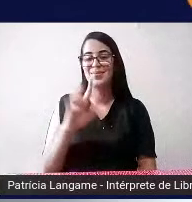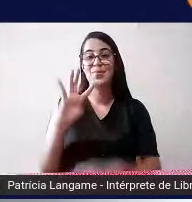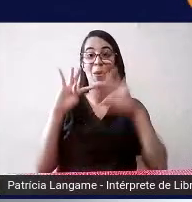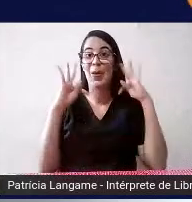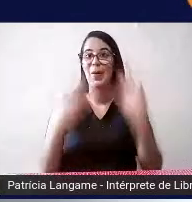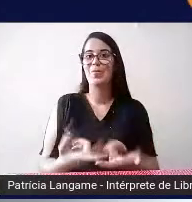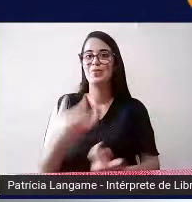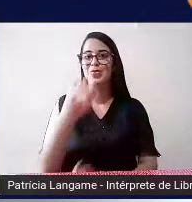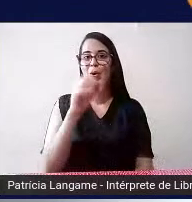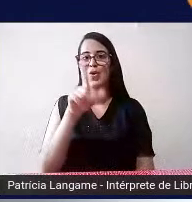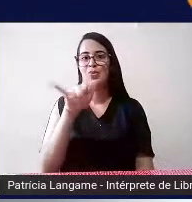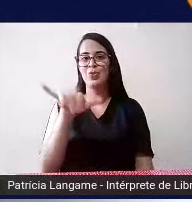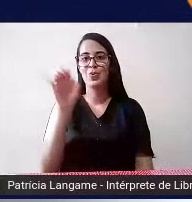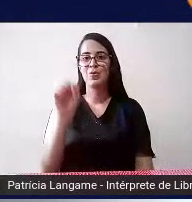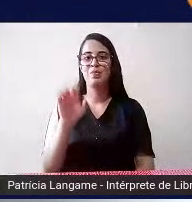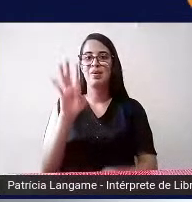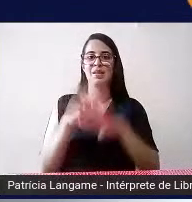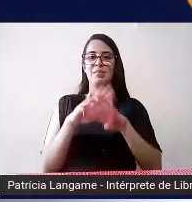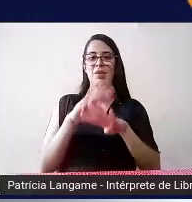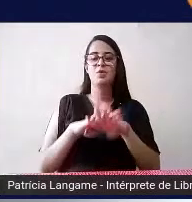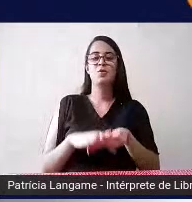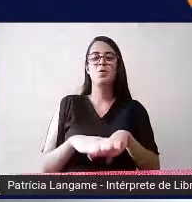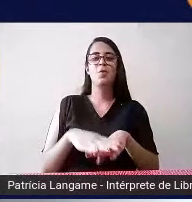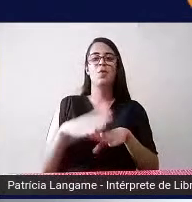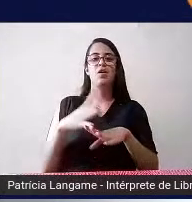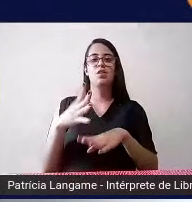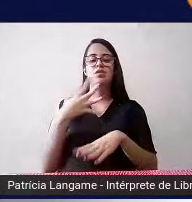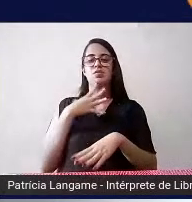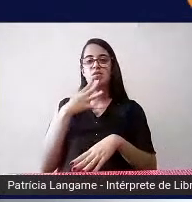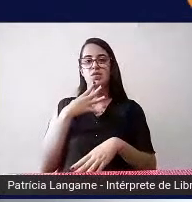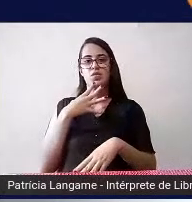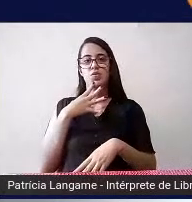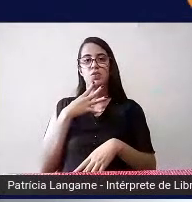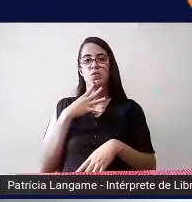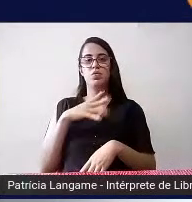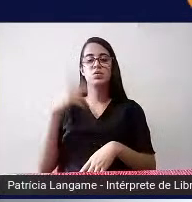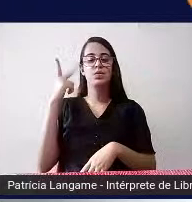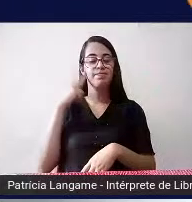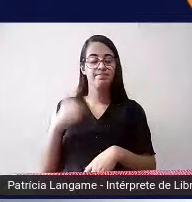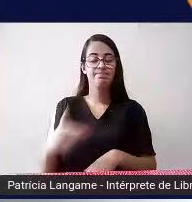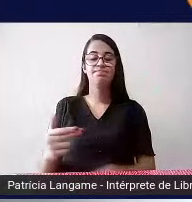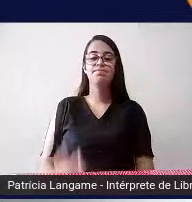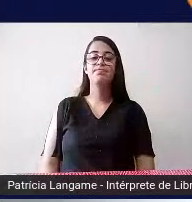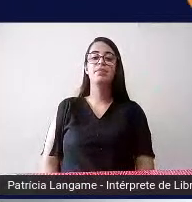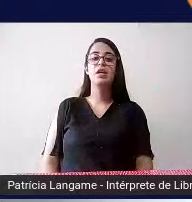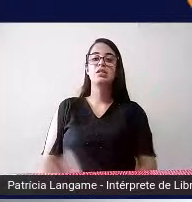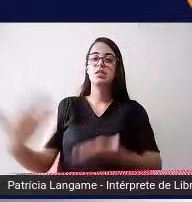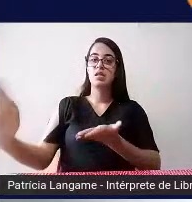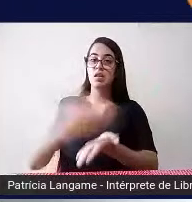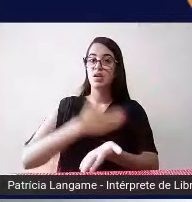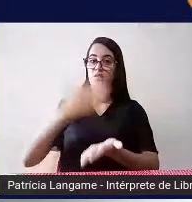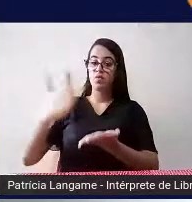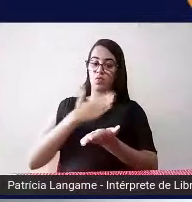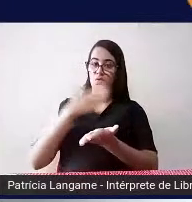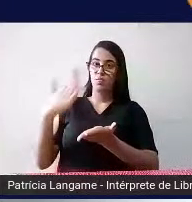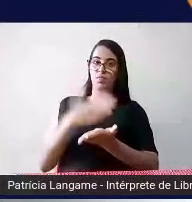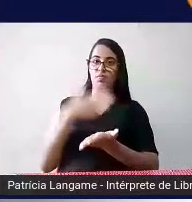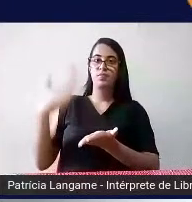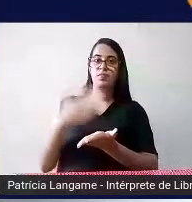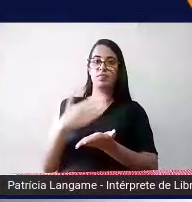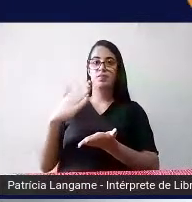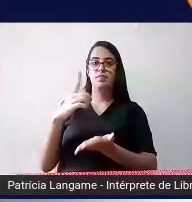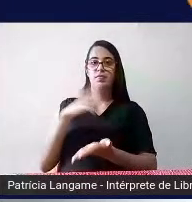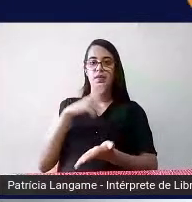de matemática eu conheço os mais comuns o que a gente usa com mais frequência mas nesse livro pra vocês terem uma ideia tem a simbologia de